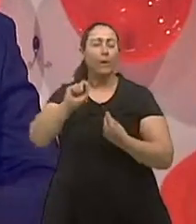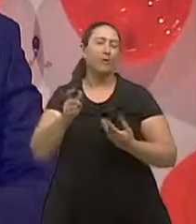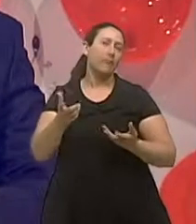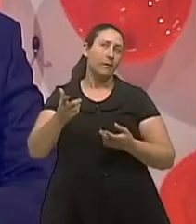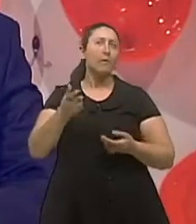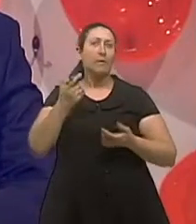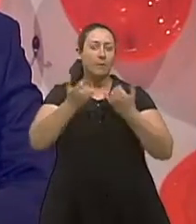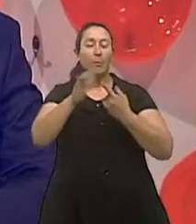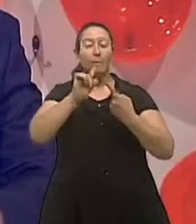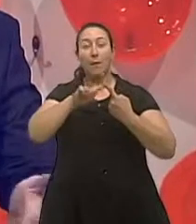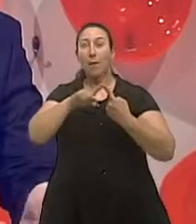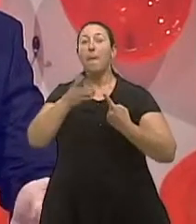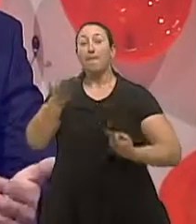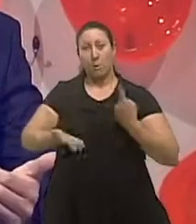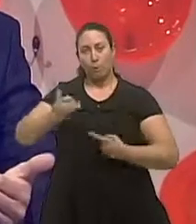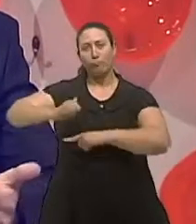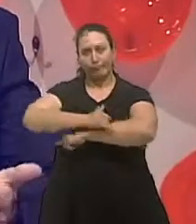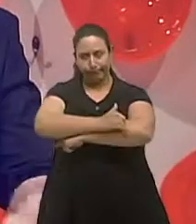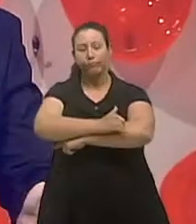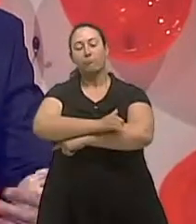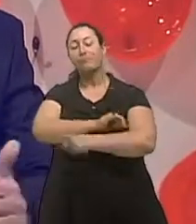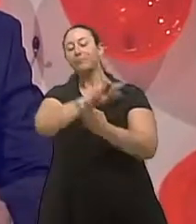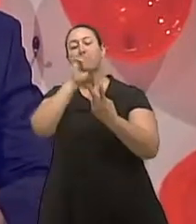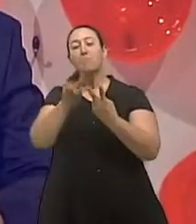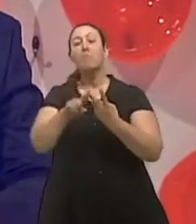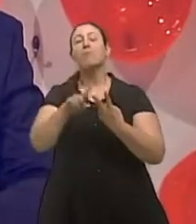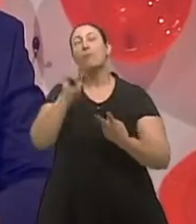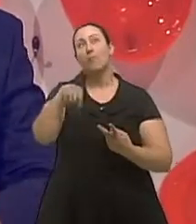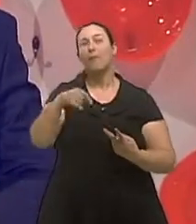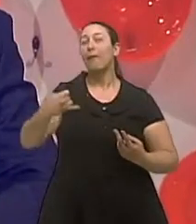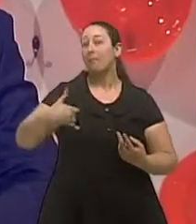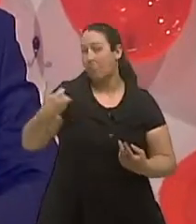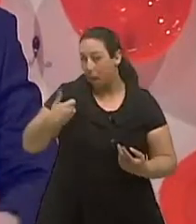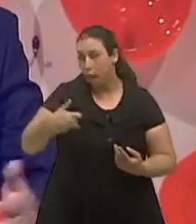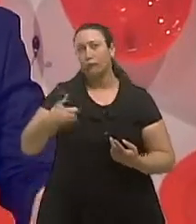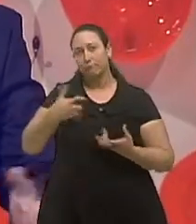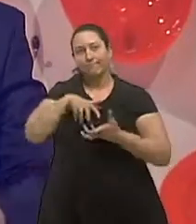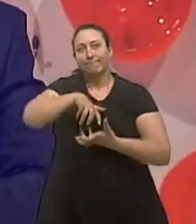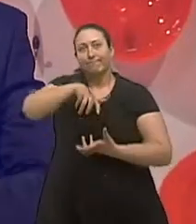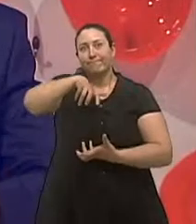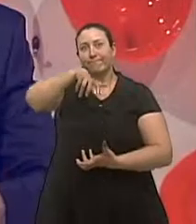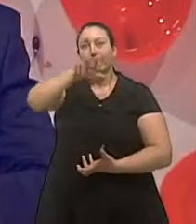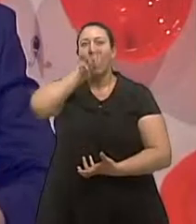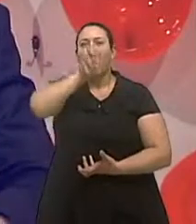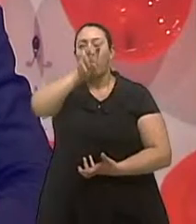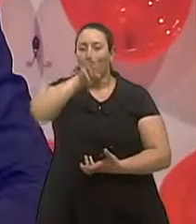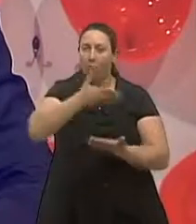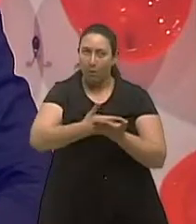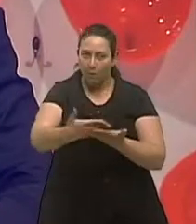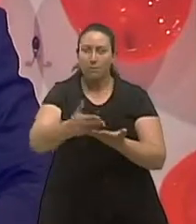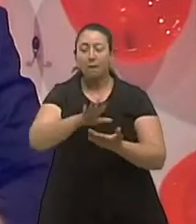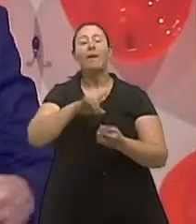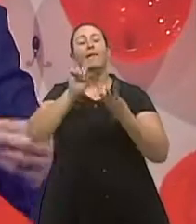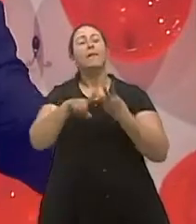delas é o peso, a outra dessas questões é a questão da idade, outra questão eventualmente de o nariz não